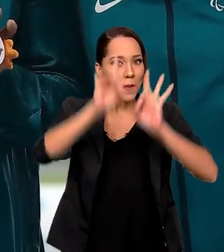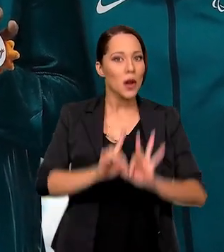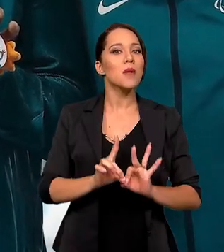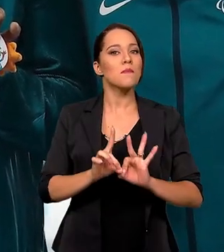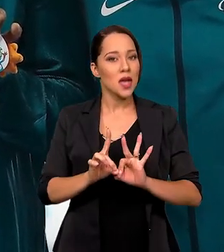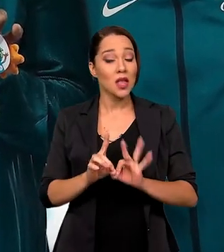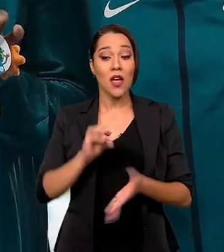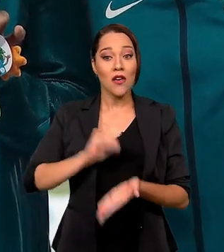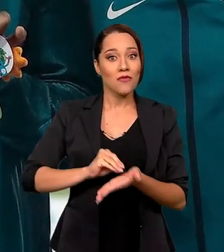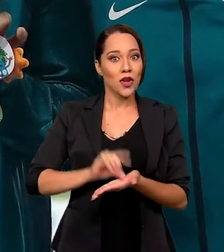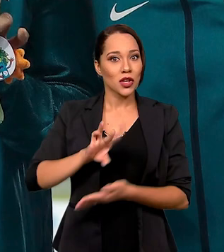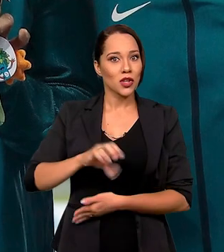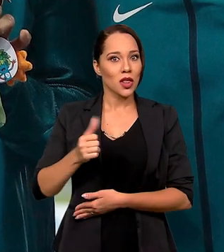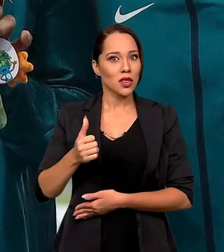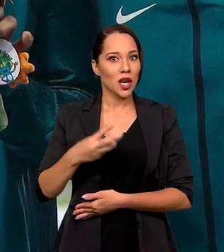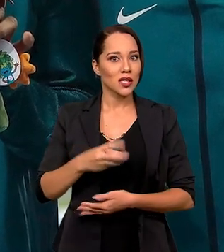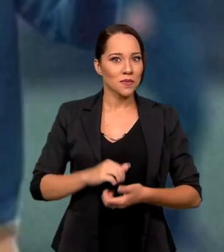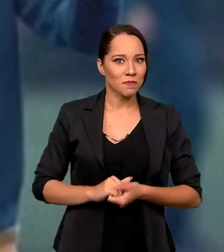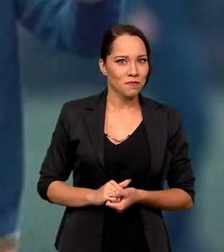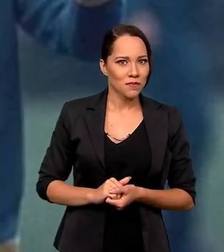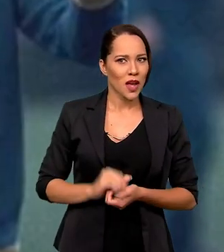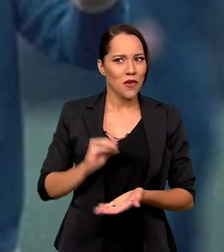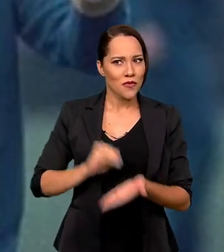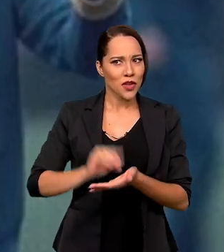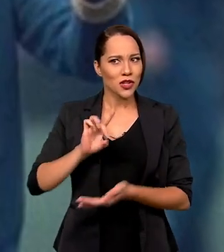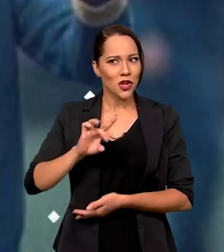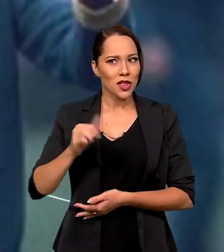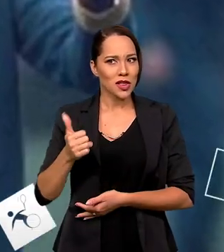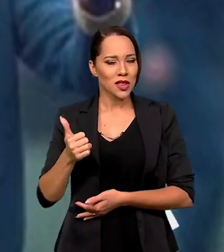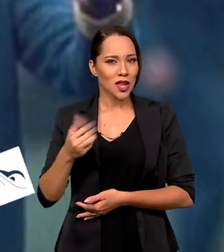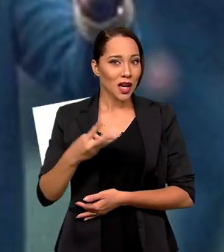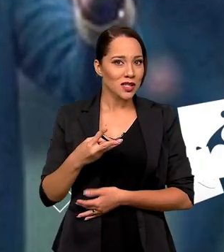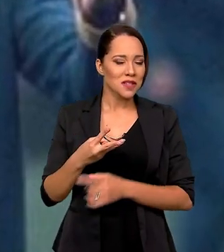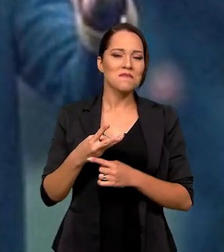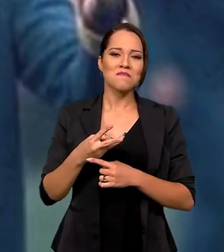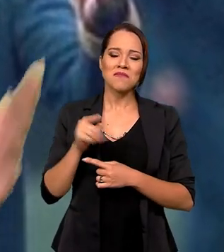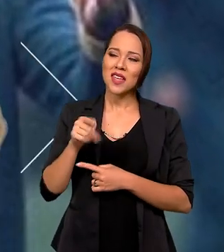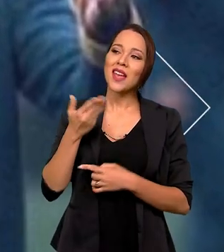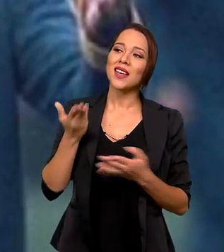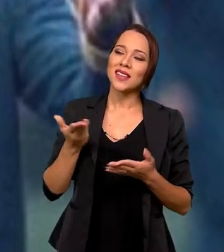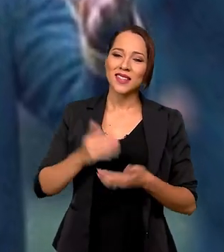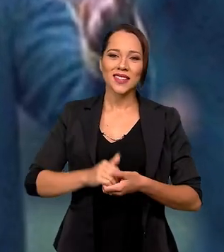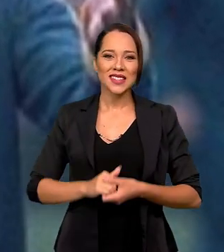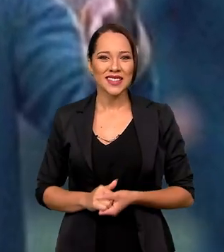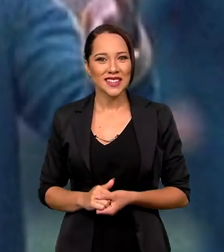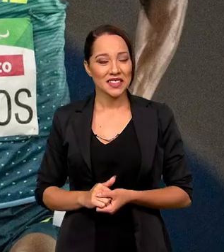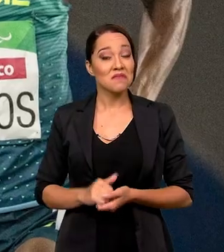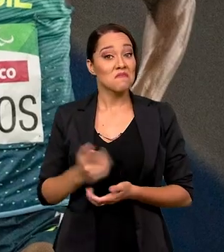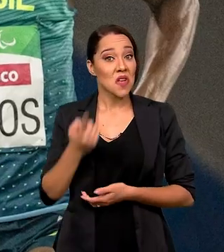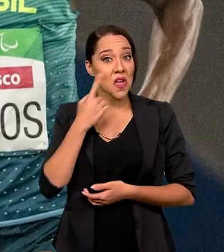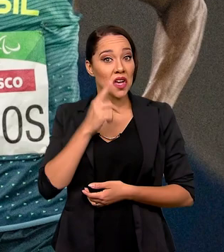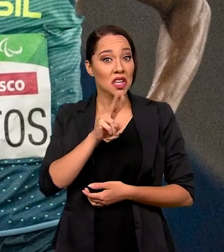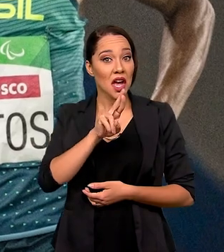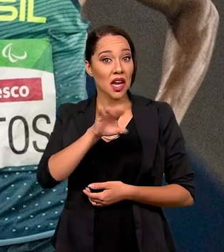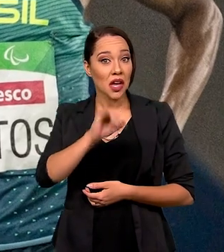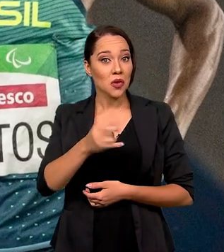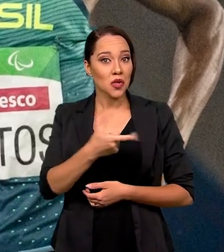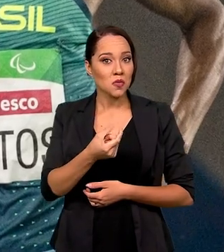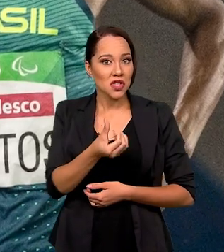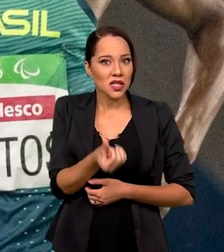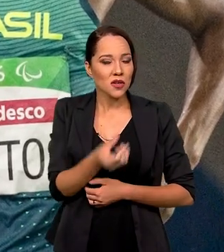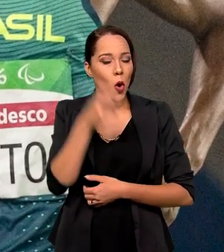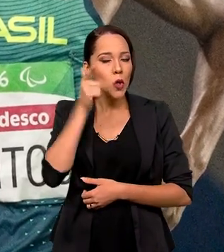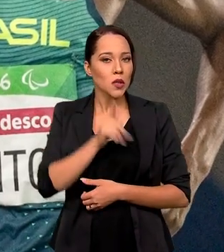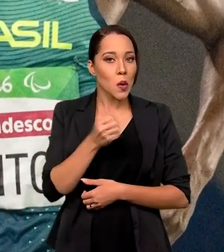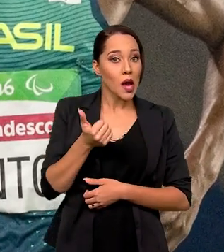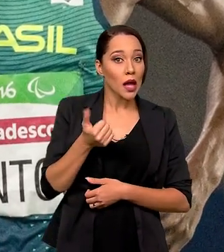Paralímpicos. Faltam só 13. E faltam só 13. Tem 13 letras. Diz aí, Zagalo. E olha que na Rio 2016 a